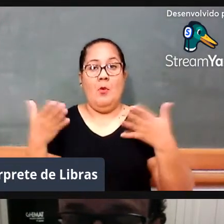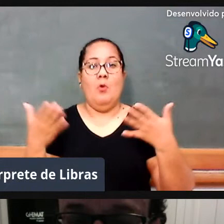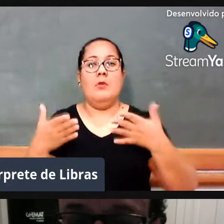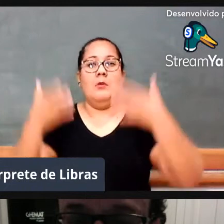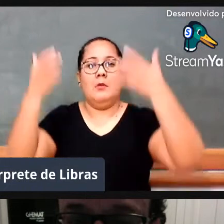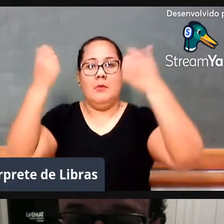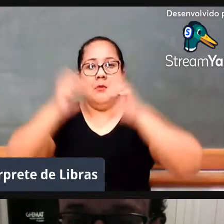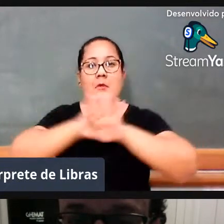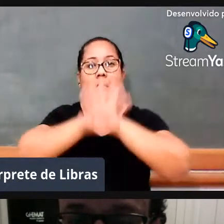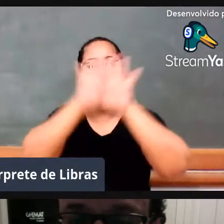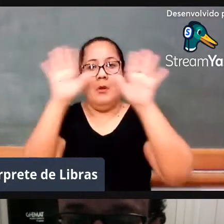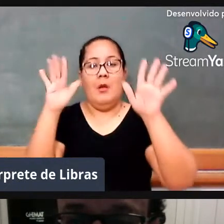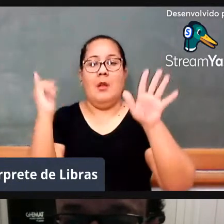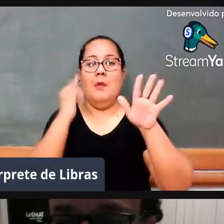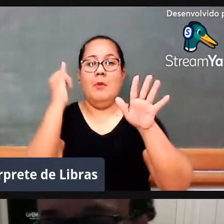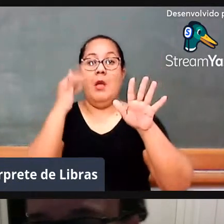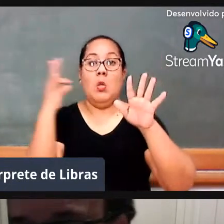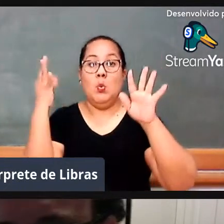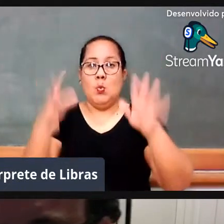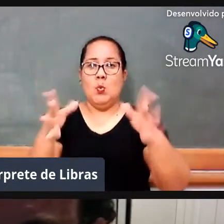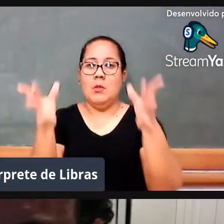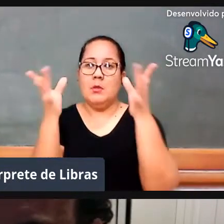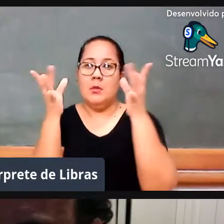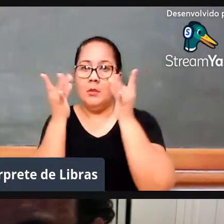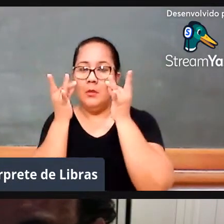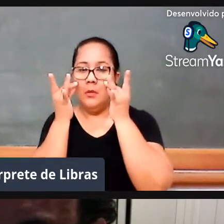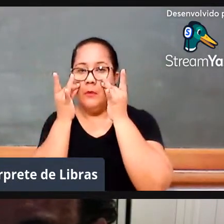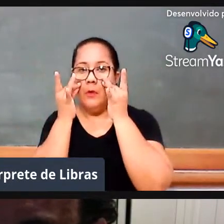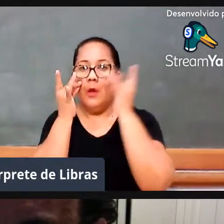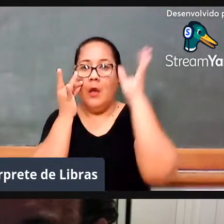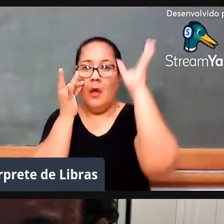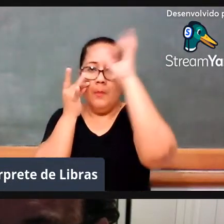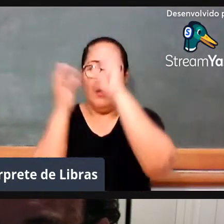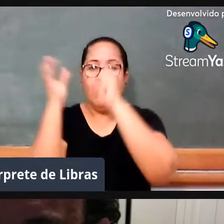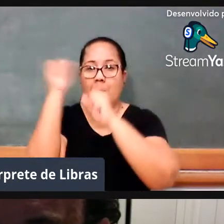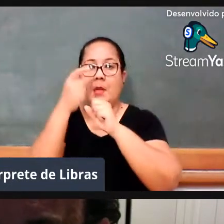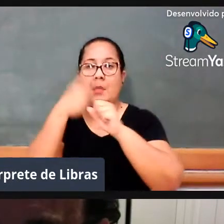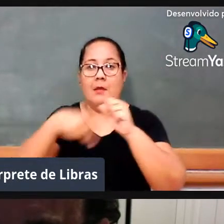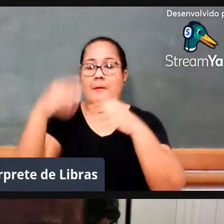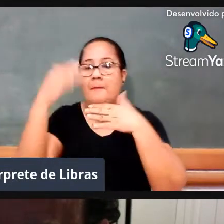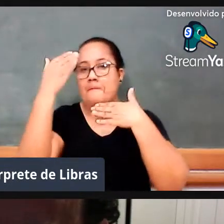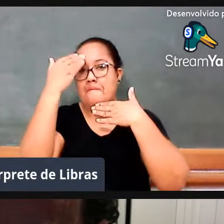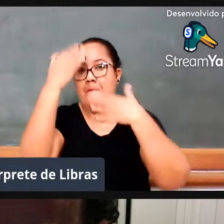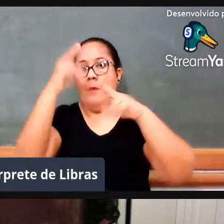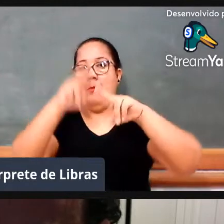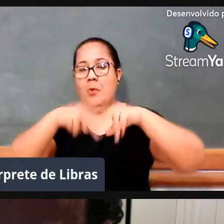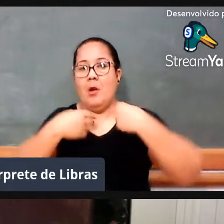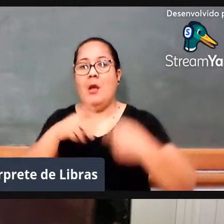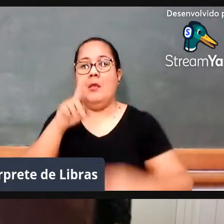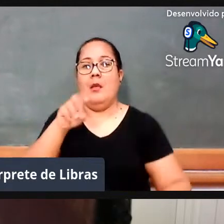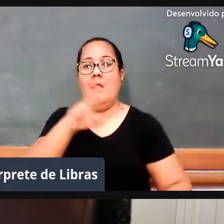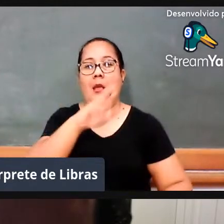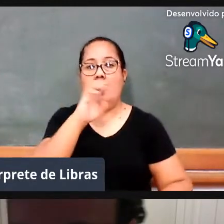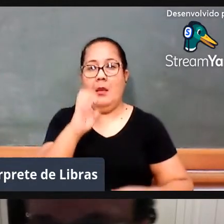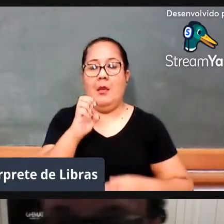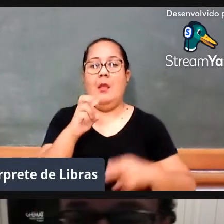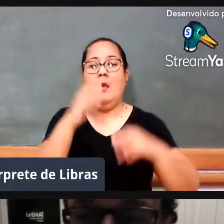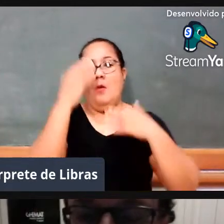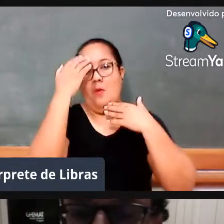por todos os presentes, a gente faz o agradecimento em nome da DRE e passarei para